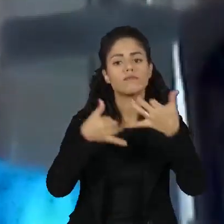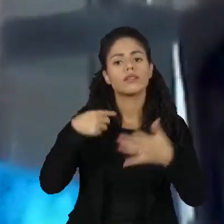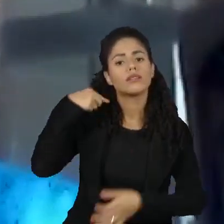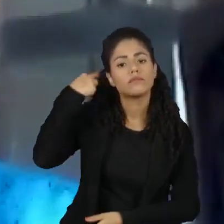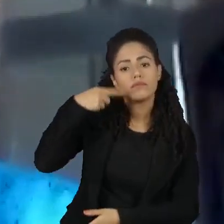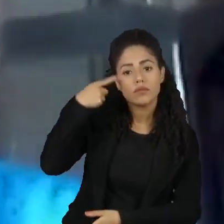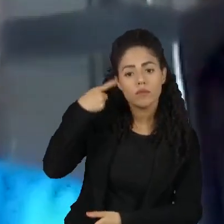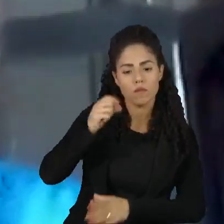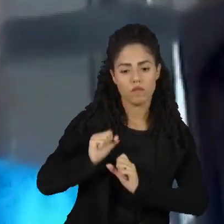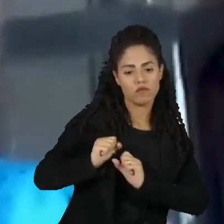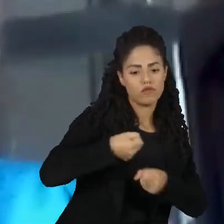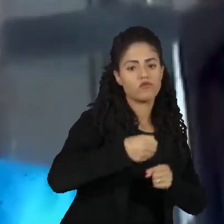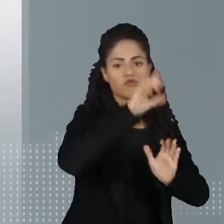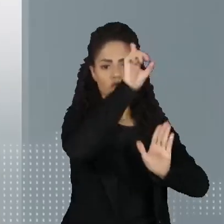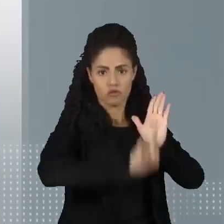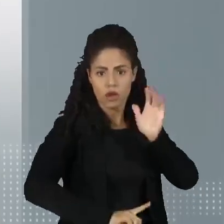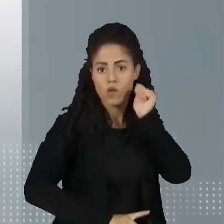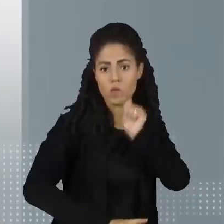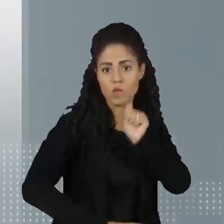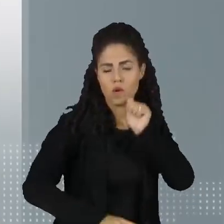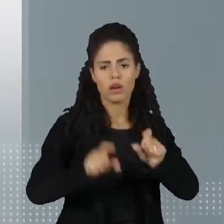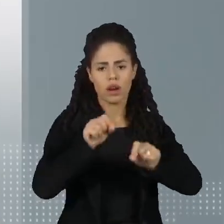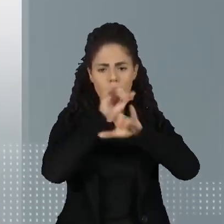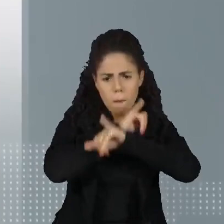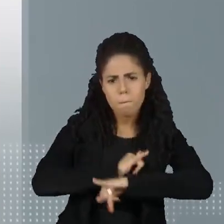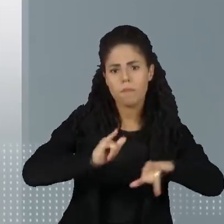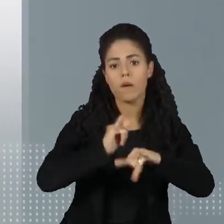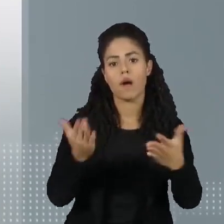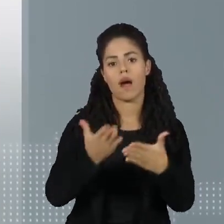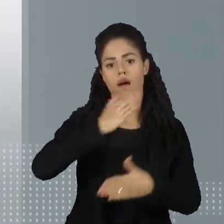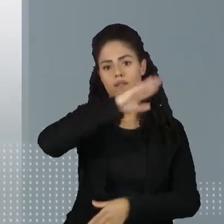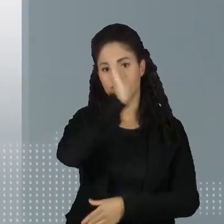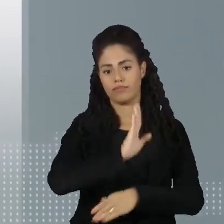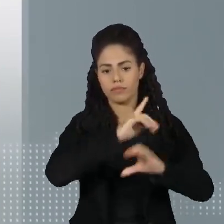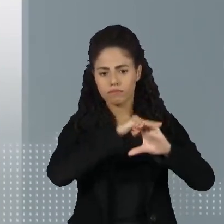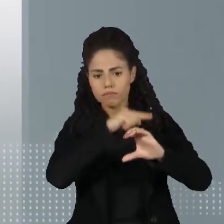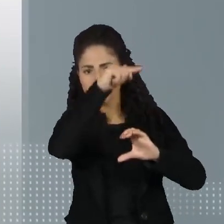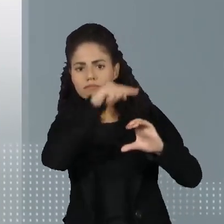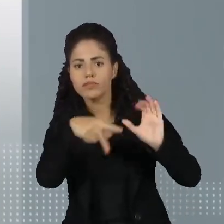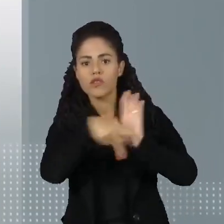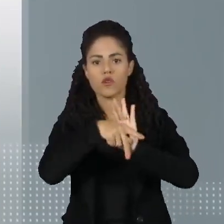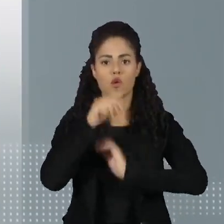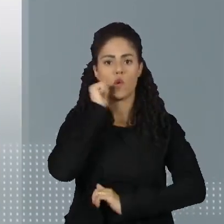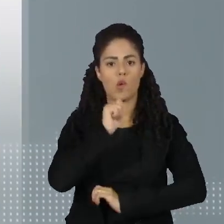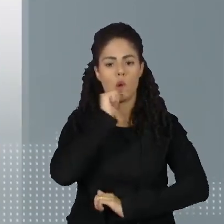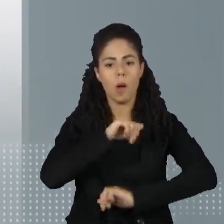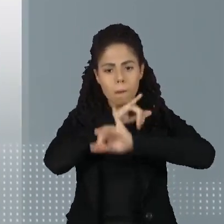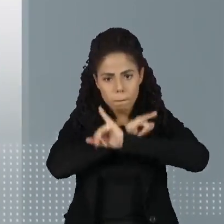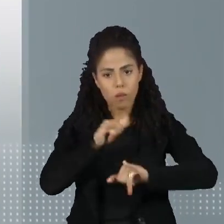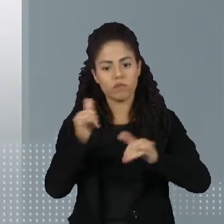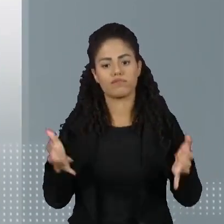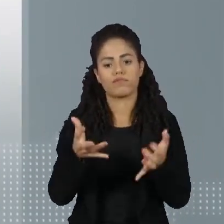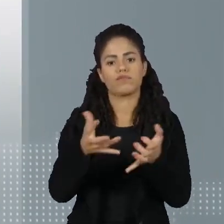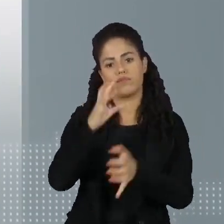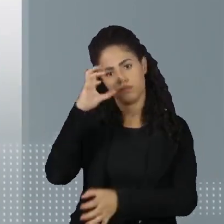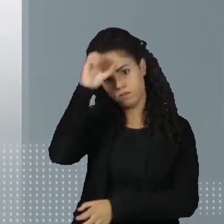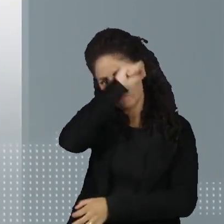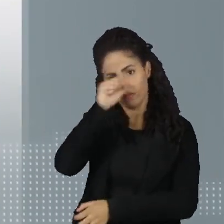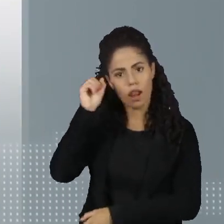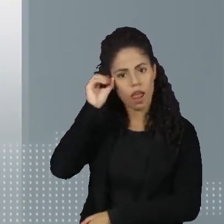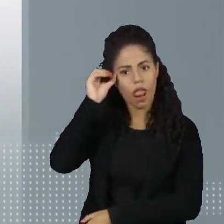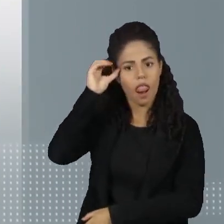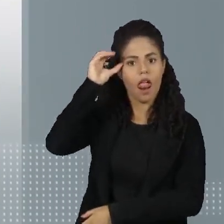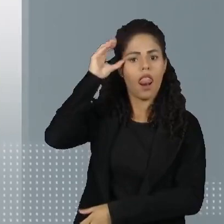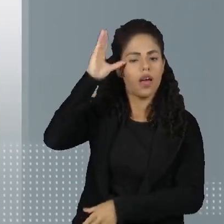em direitos da mulher, acredita que a campanha da Rede Brasileira de Cientistas pode ser educativa, especialmente